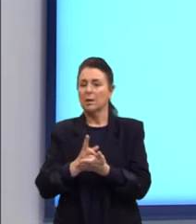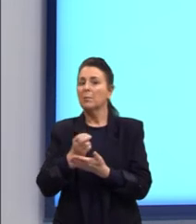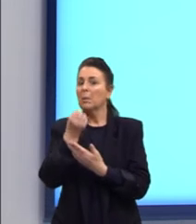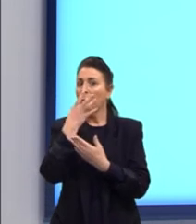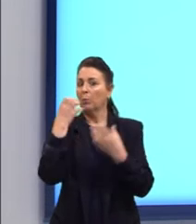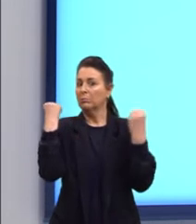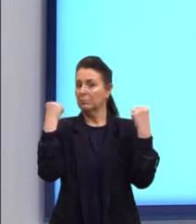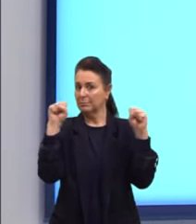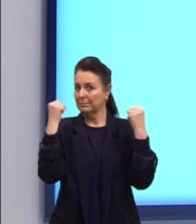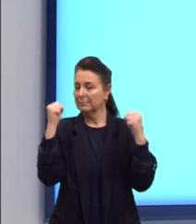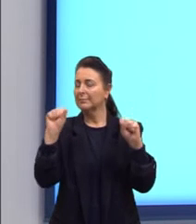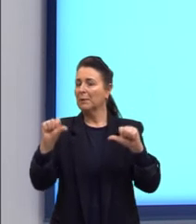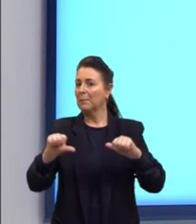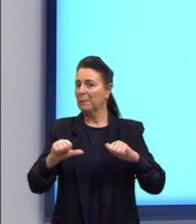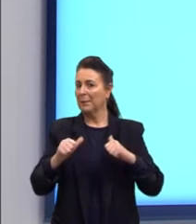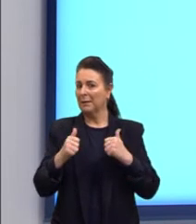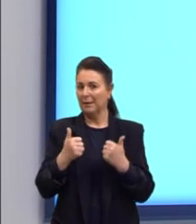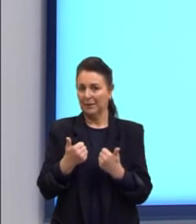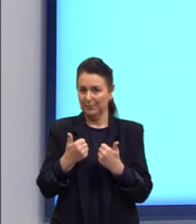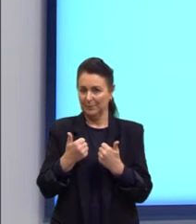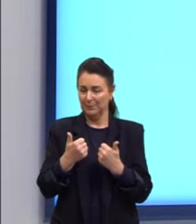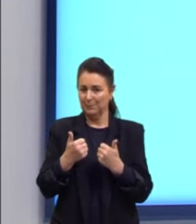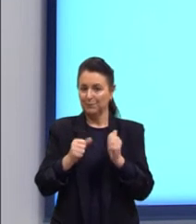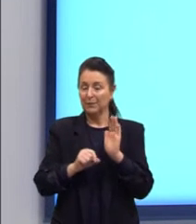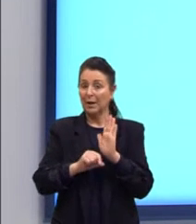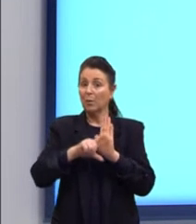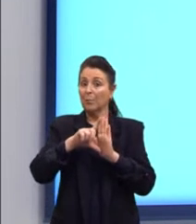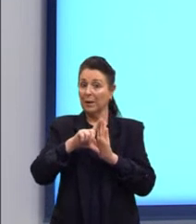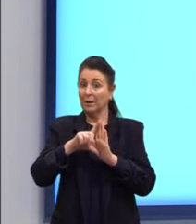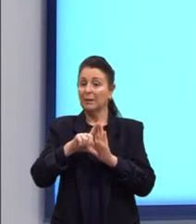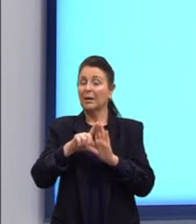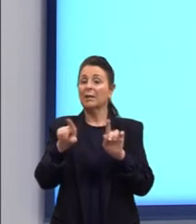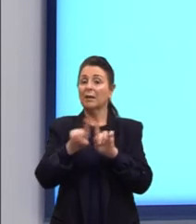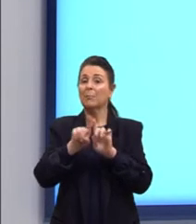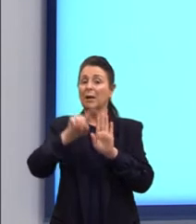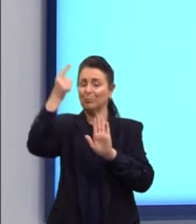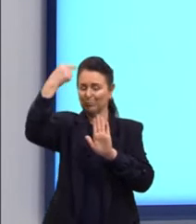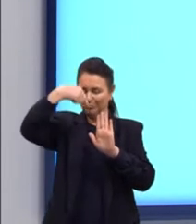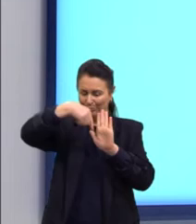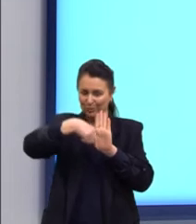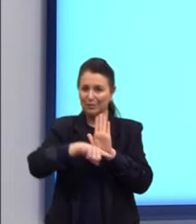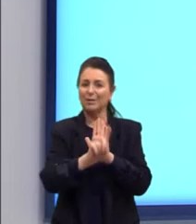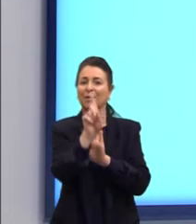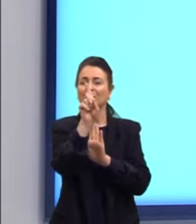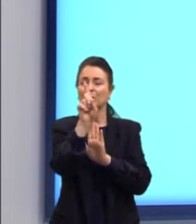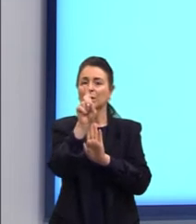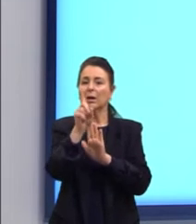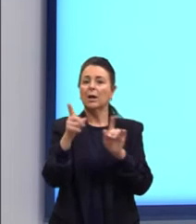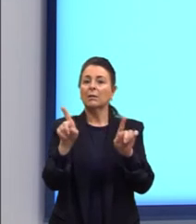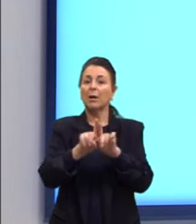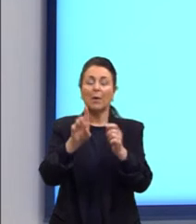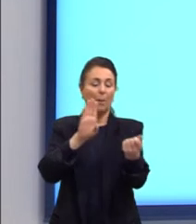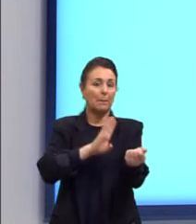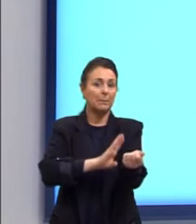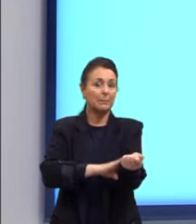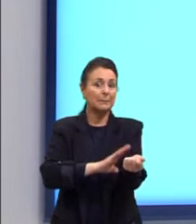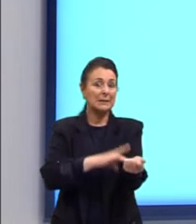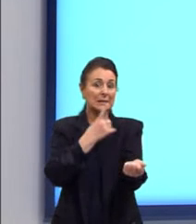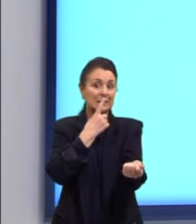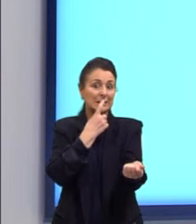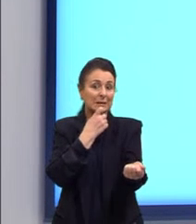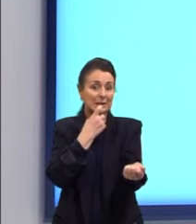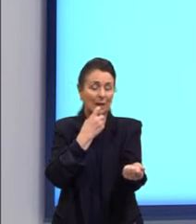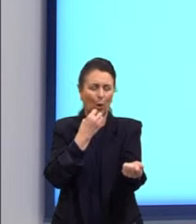melhora as dores. Aumenta a imunidade significativamente. Combate a pressão, estresse,